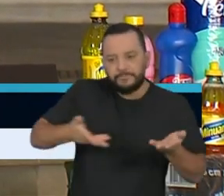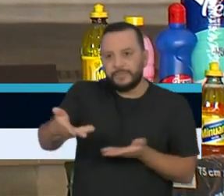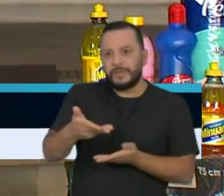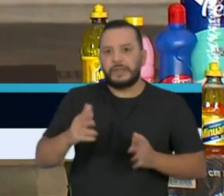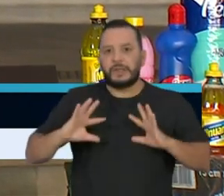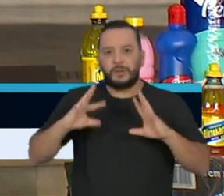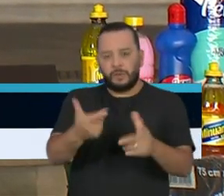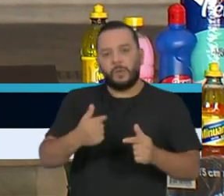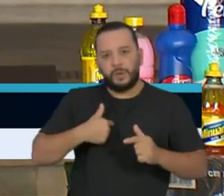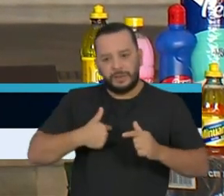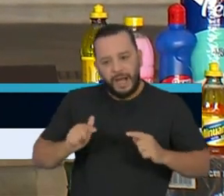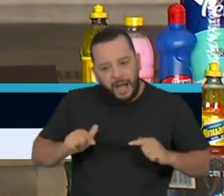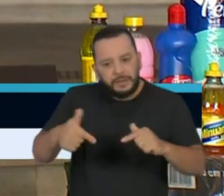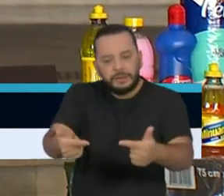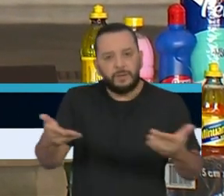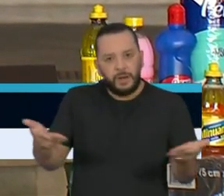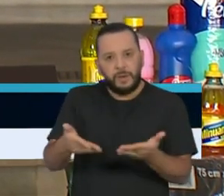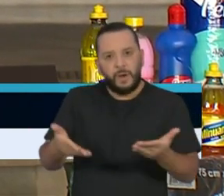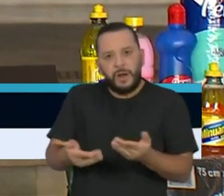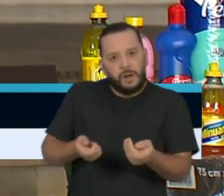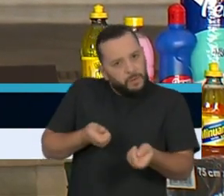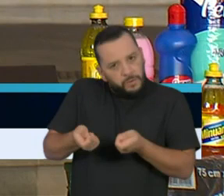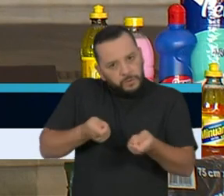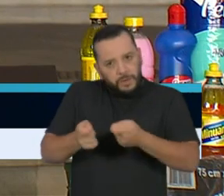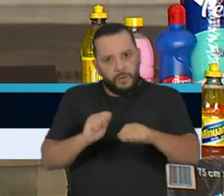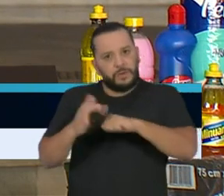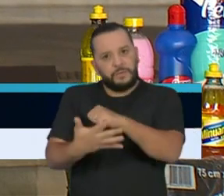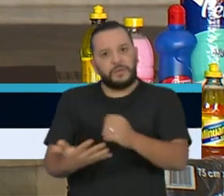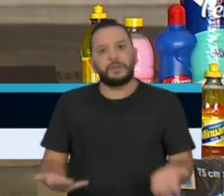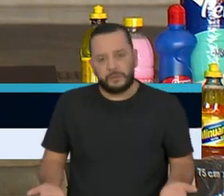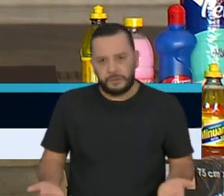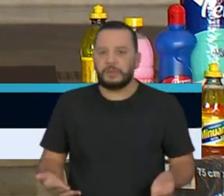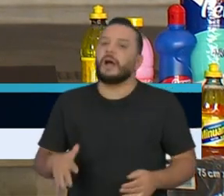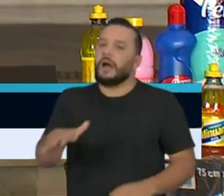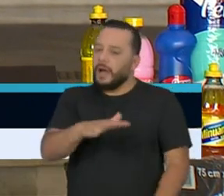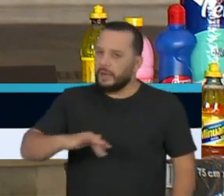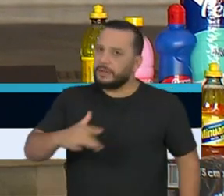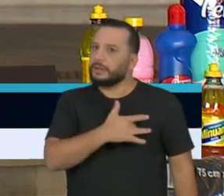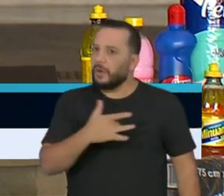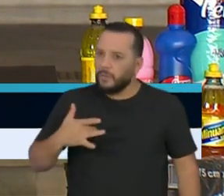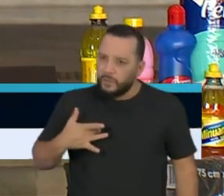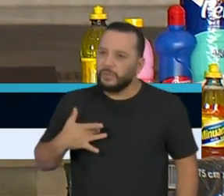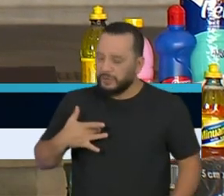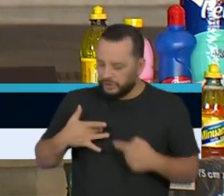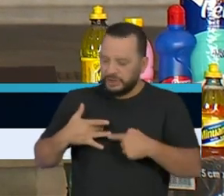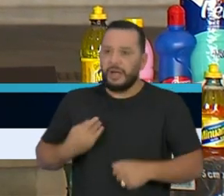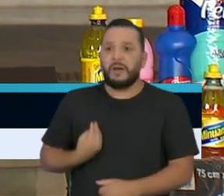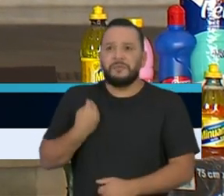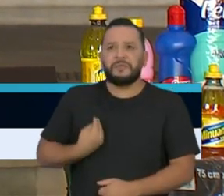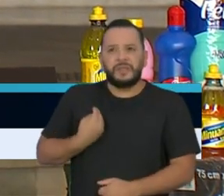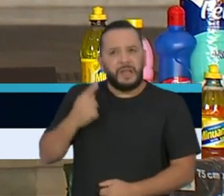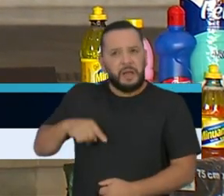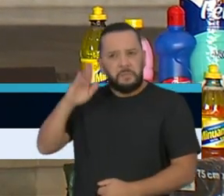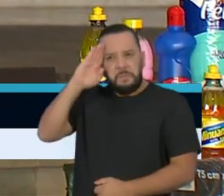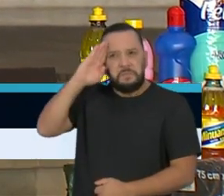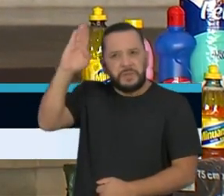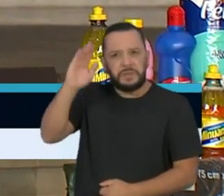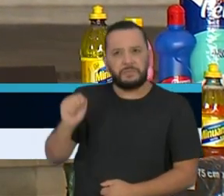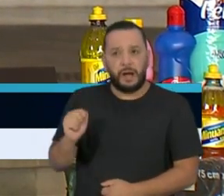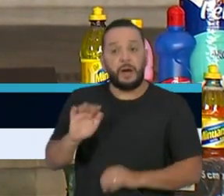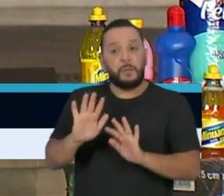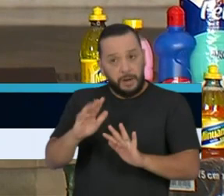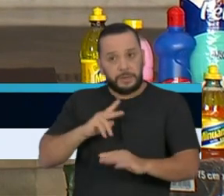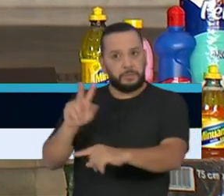momento em relação à contingência do coronavírus. A saúde e a vida vêm em primeiro lugar, naturalmente, mas a